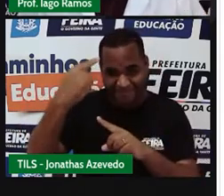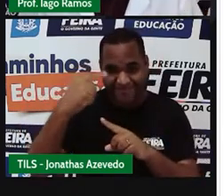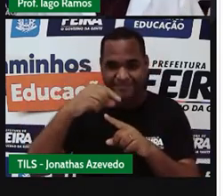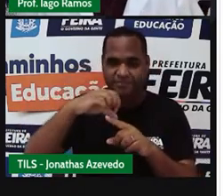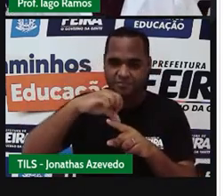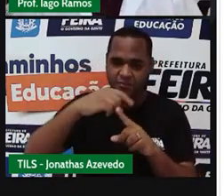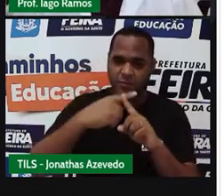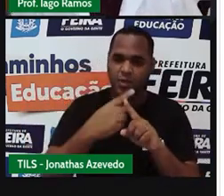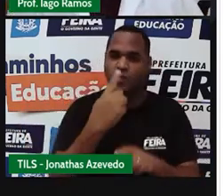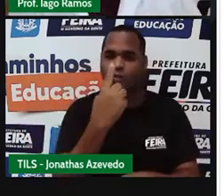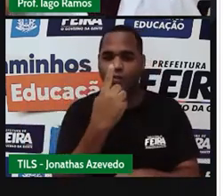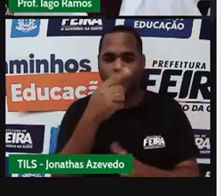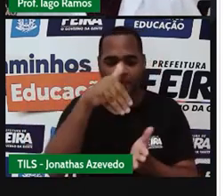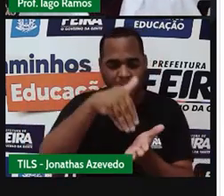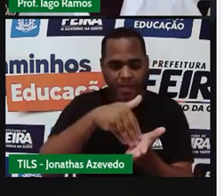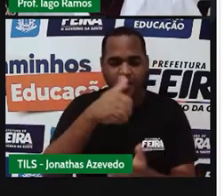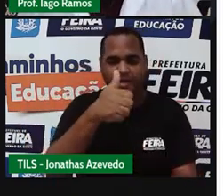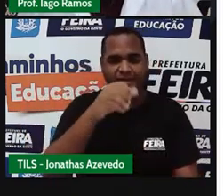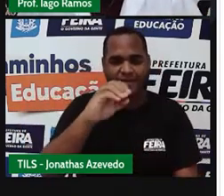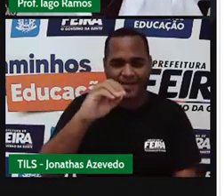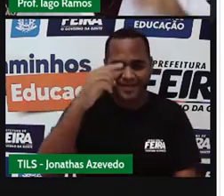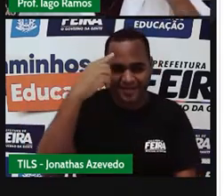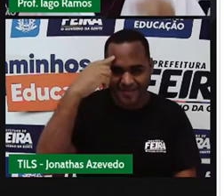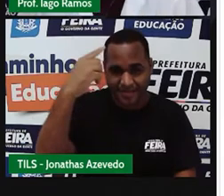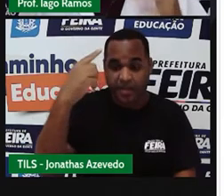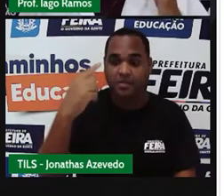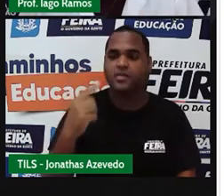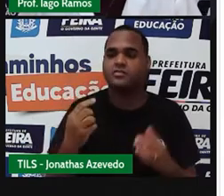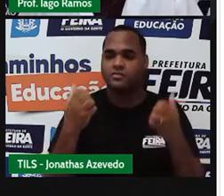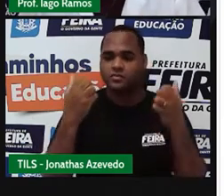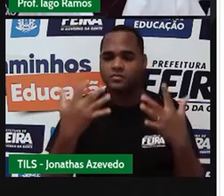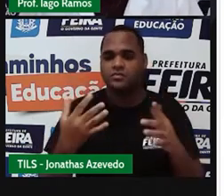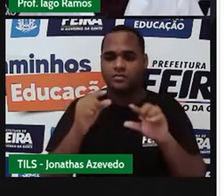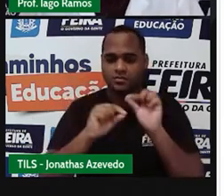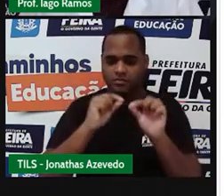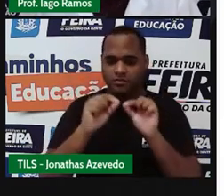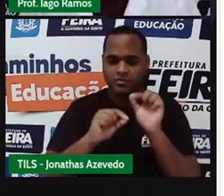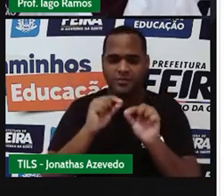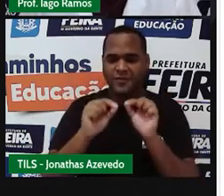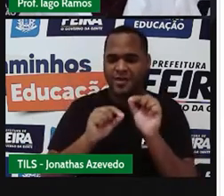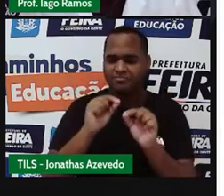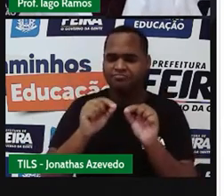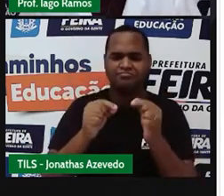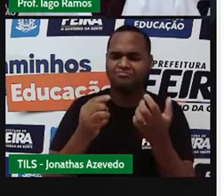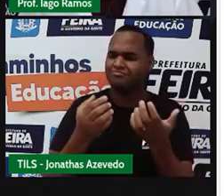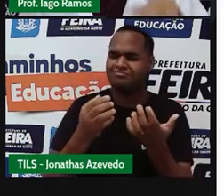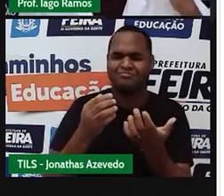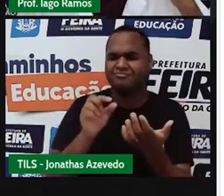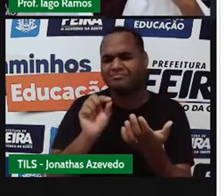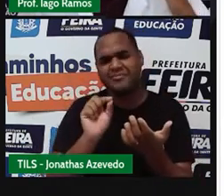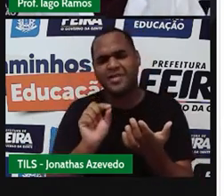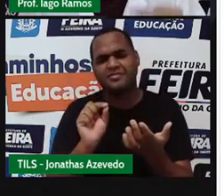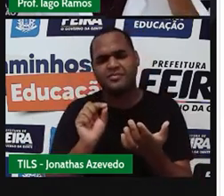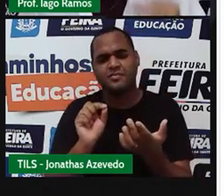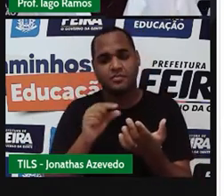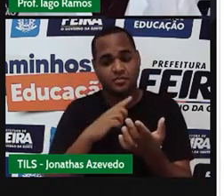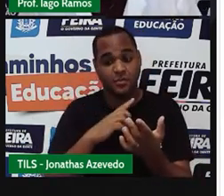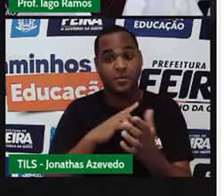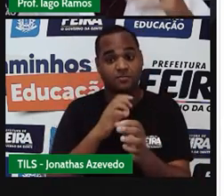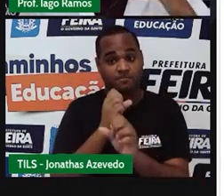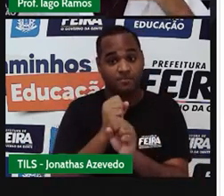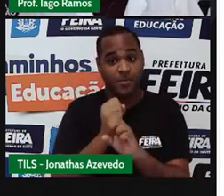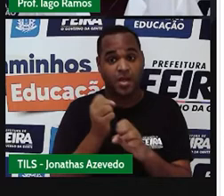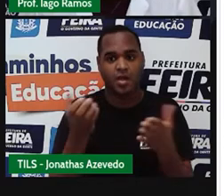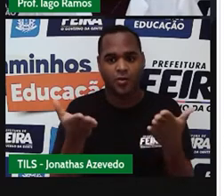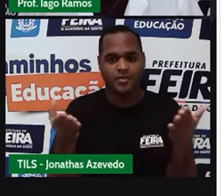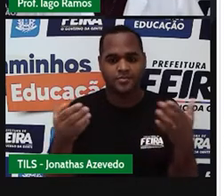partir do 1 até o 10. O que é que tem de curioso nessa tabuada do 9? E aí agora eu quero